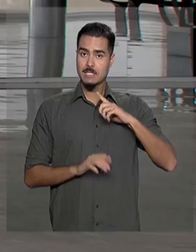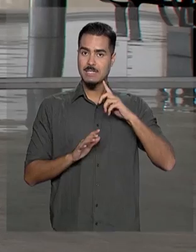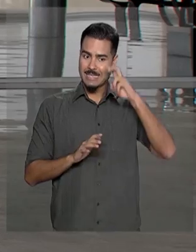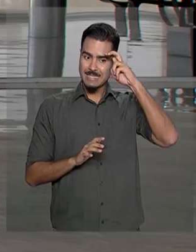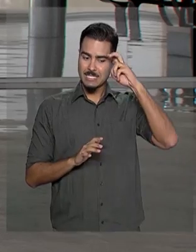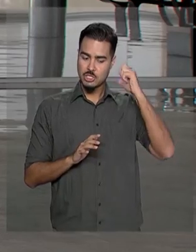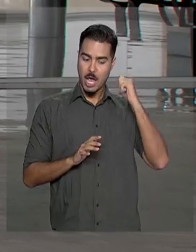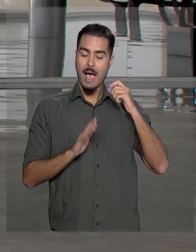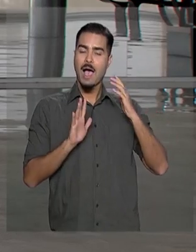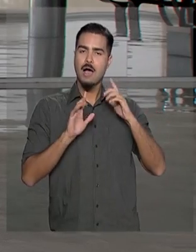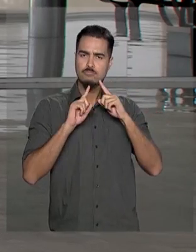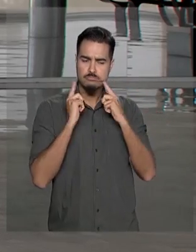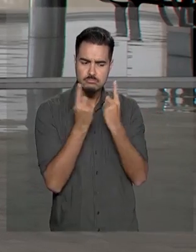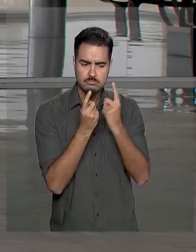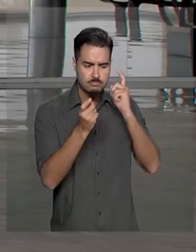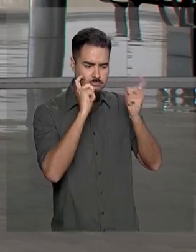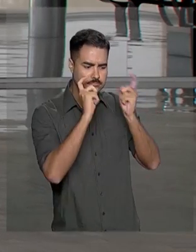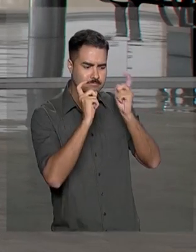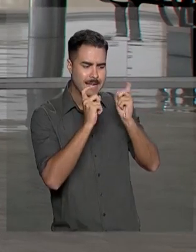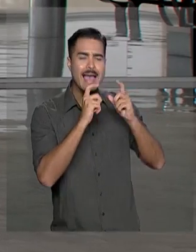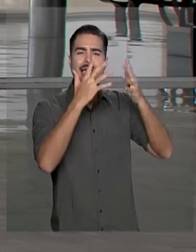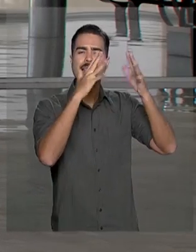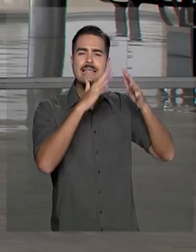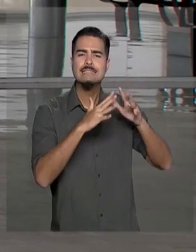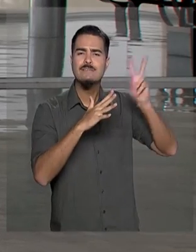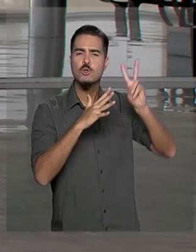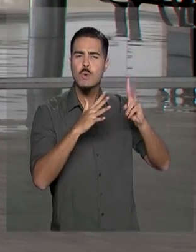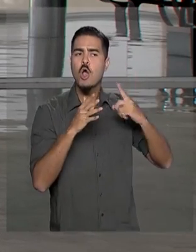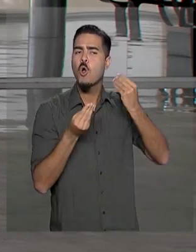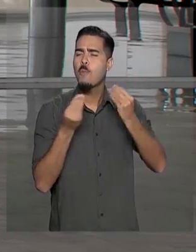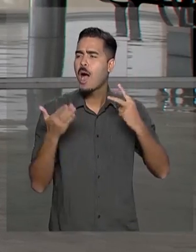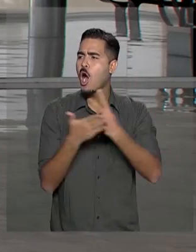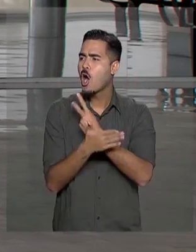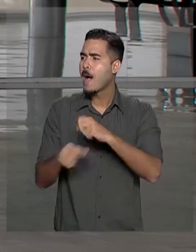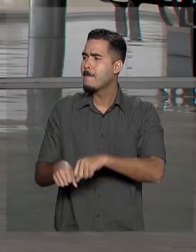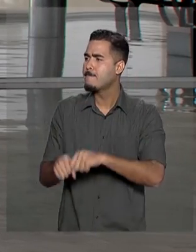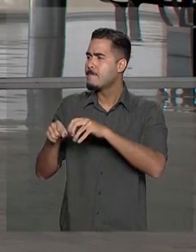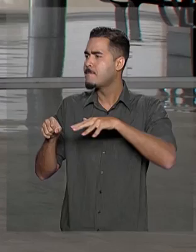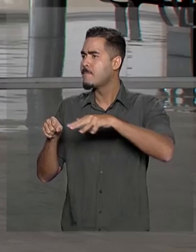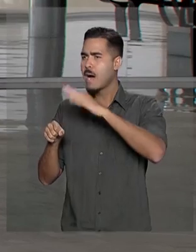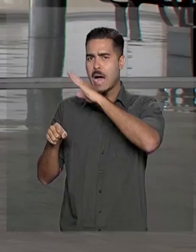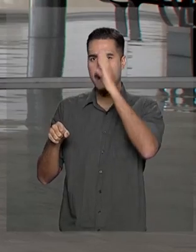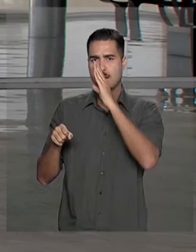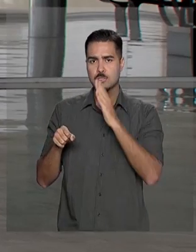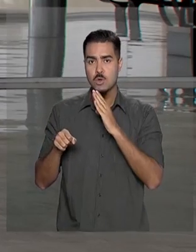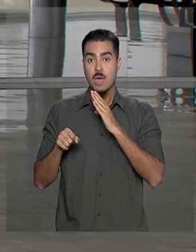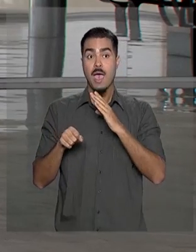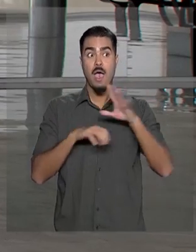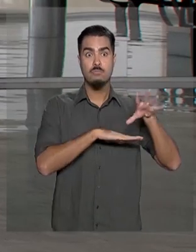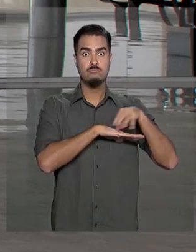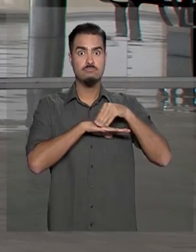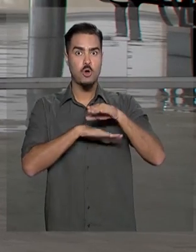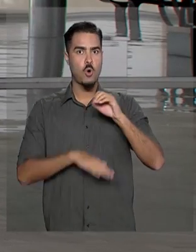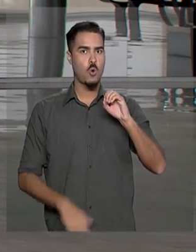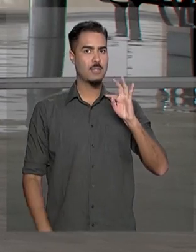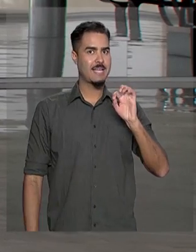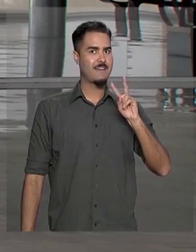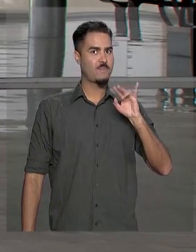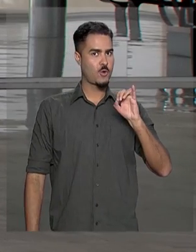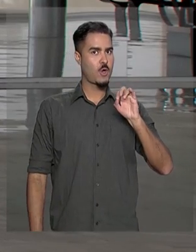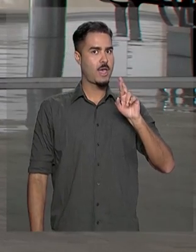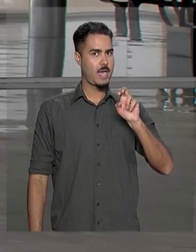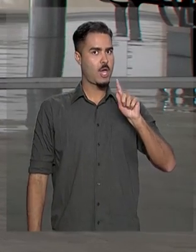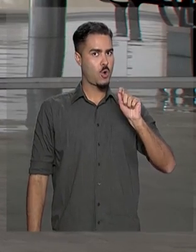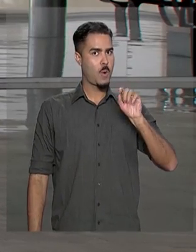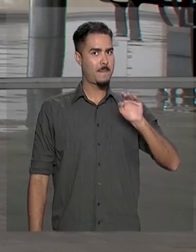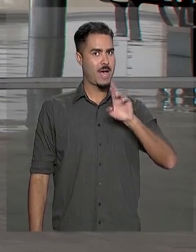tratou dos reflexos da crise da Venezuela no Brasil. O porta-voz da presidência da República, Otávio Rego Barros, explicou que a